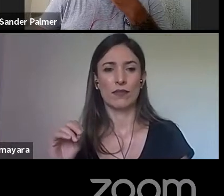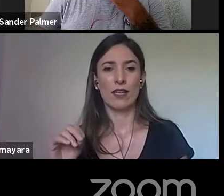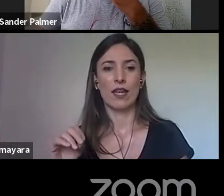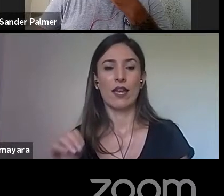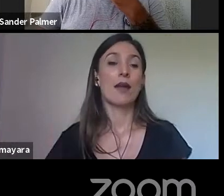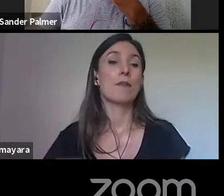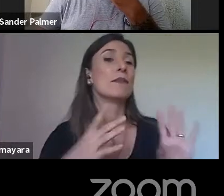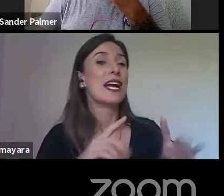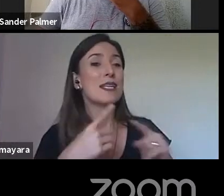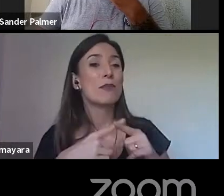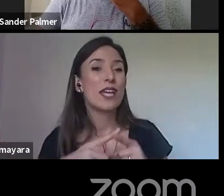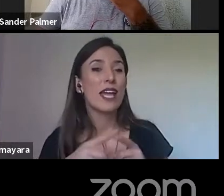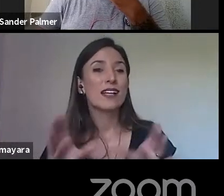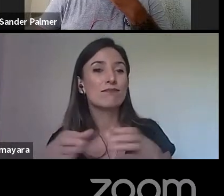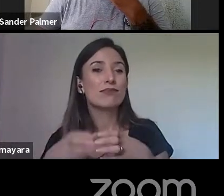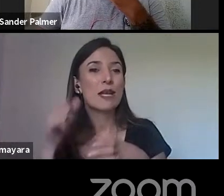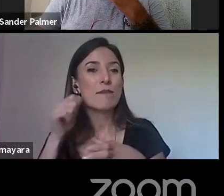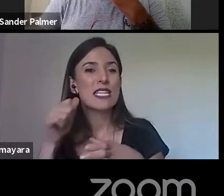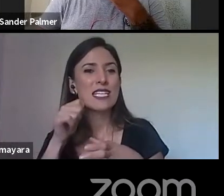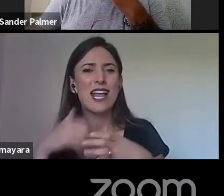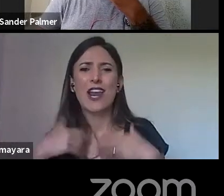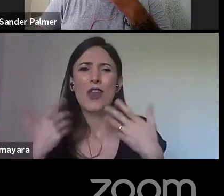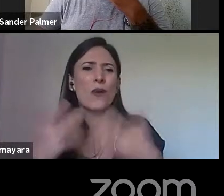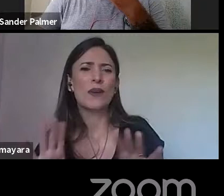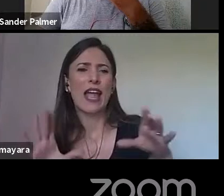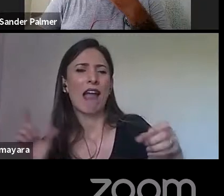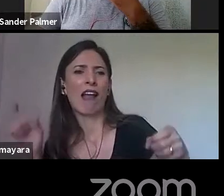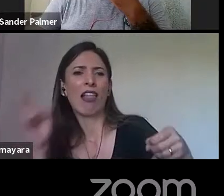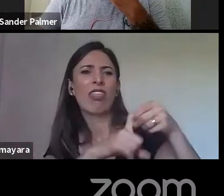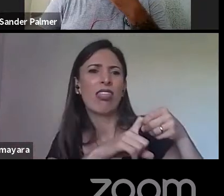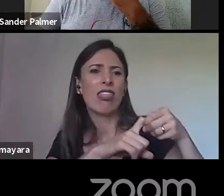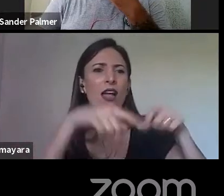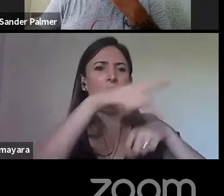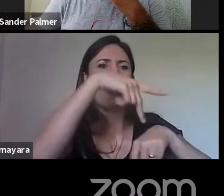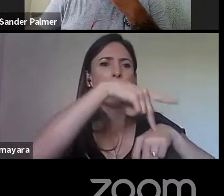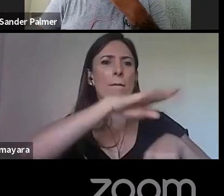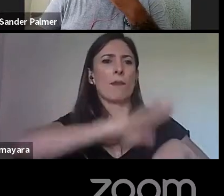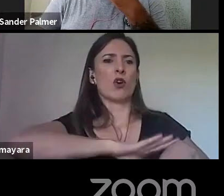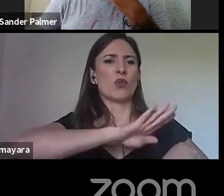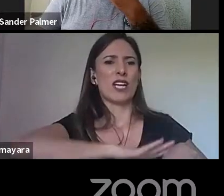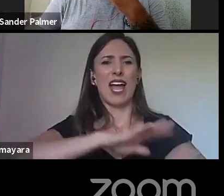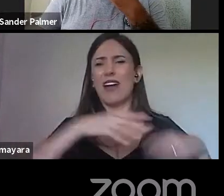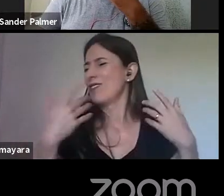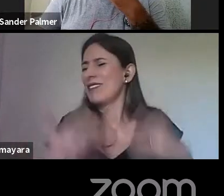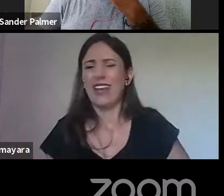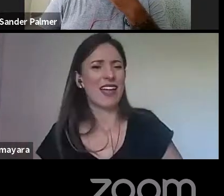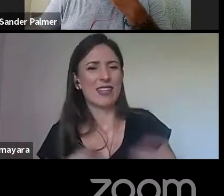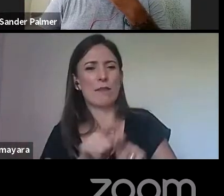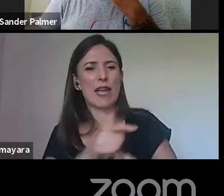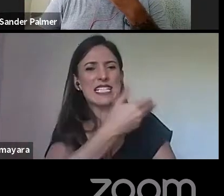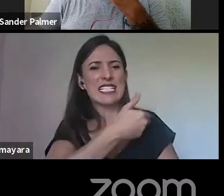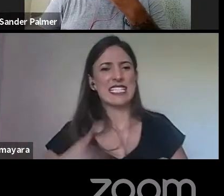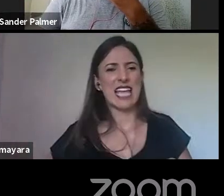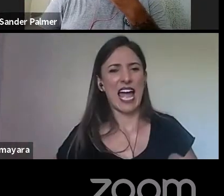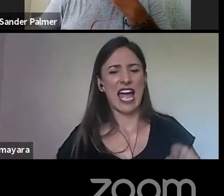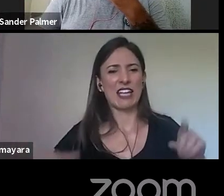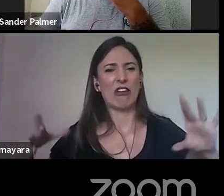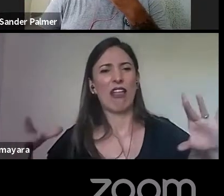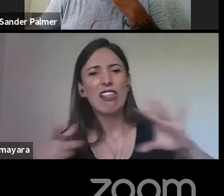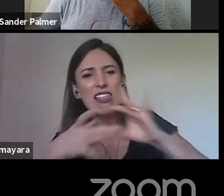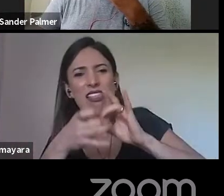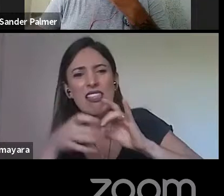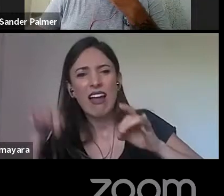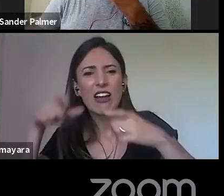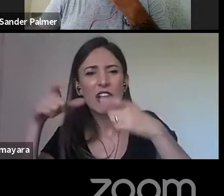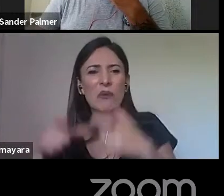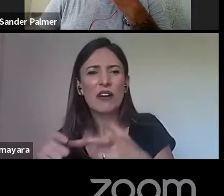vínculo administrativo com o Portugal ou com o Estado, né? Essa regulação só vai vir na década de 1780, só para